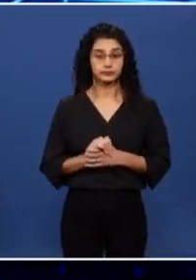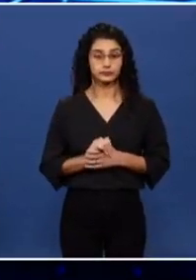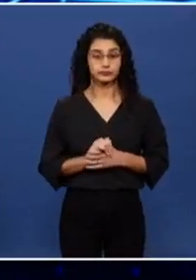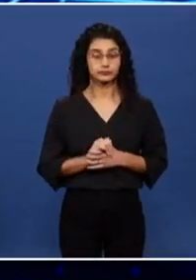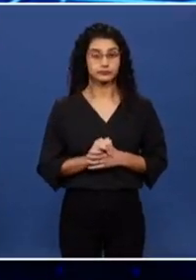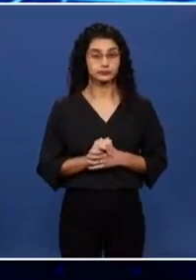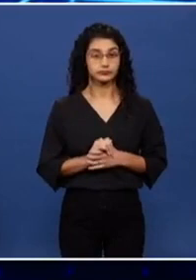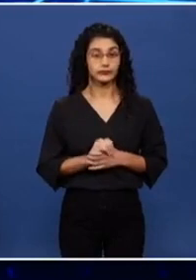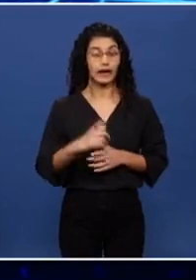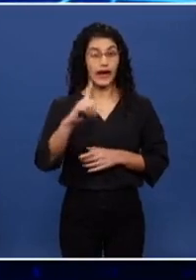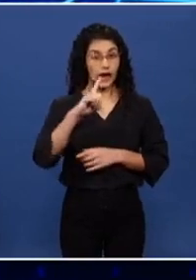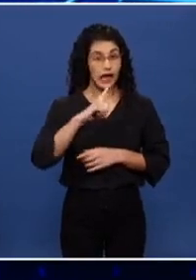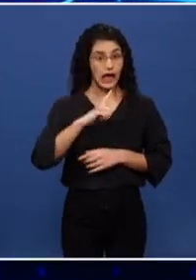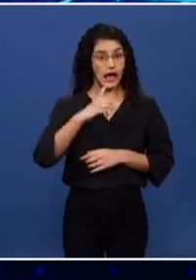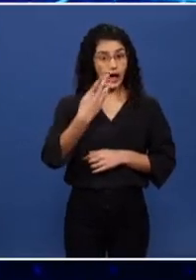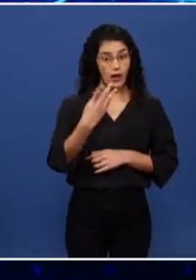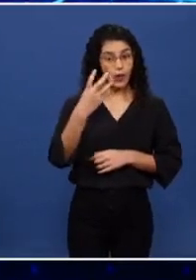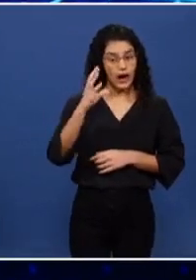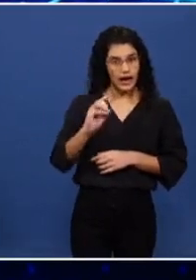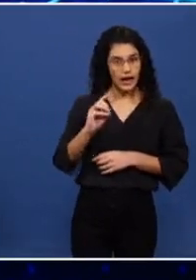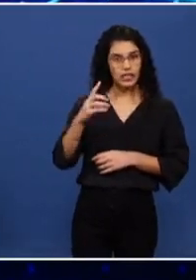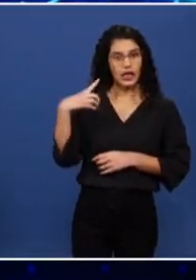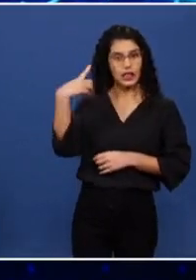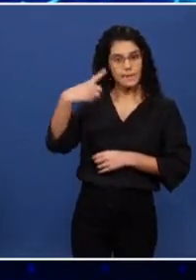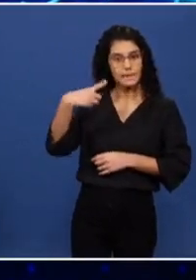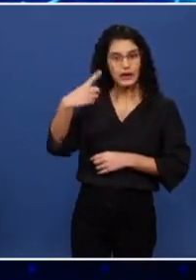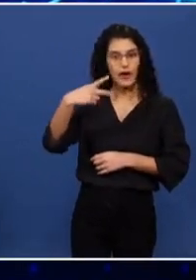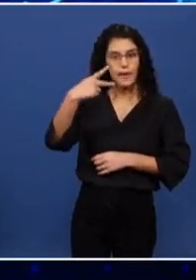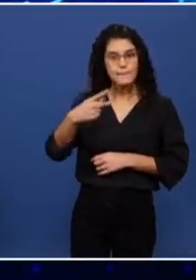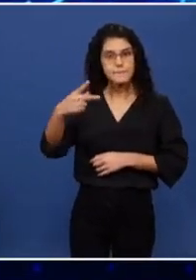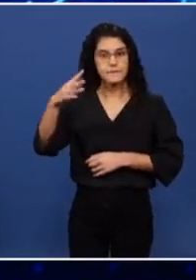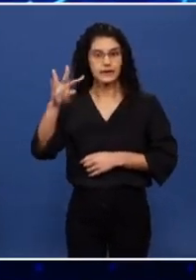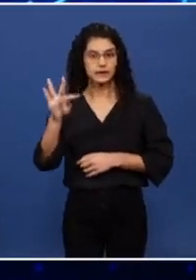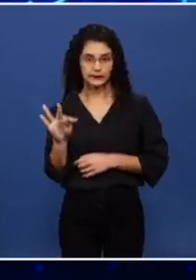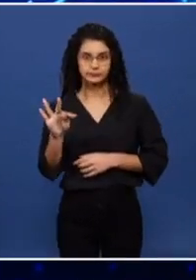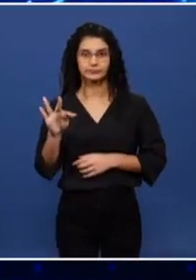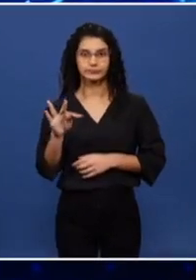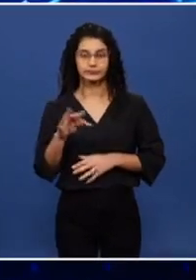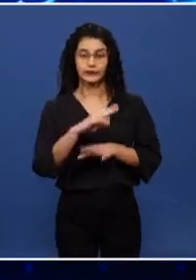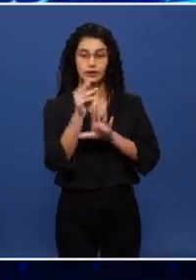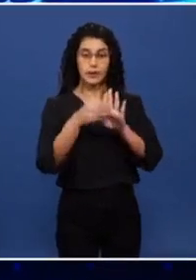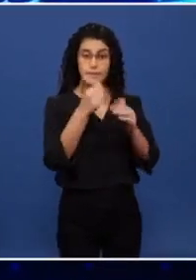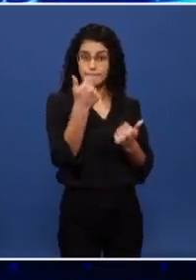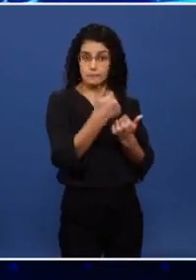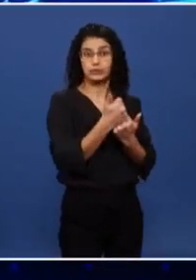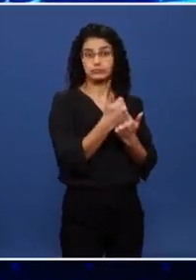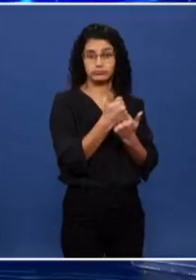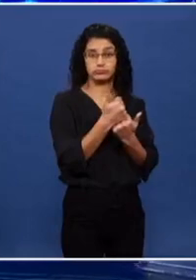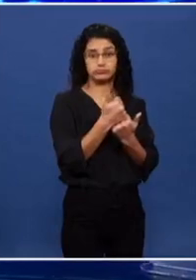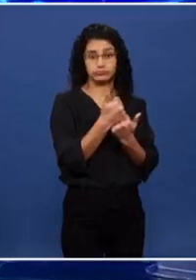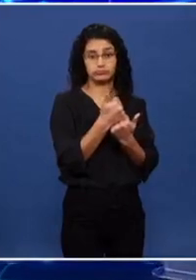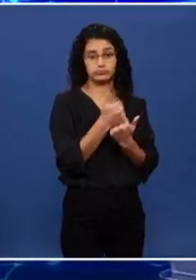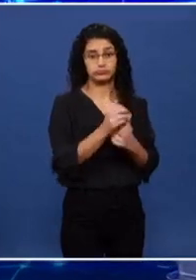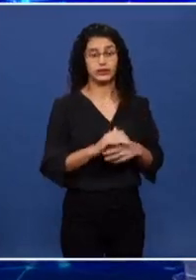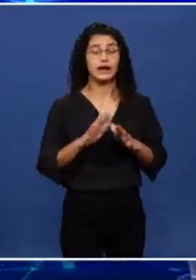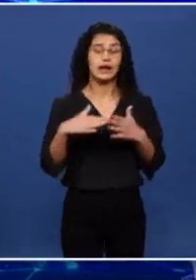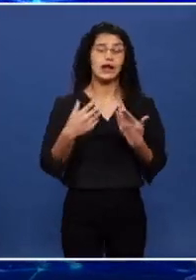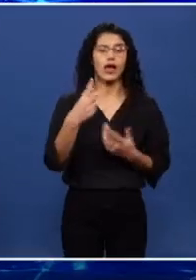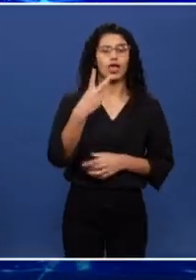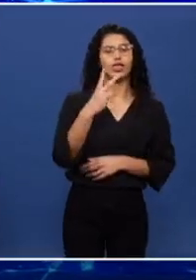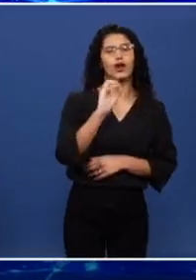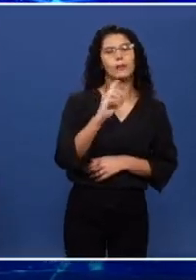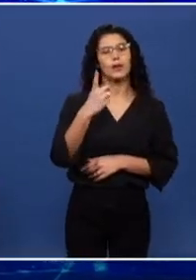E tem 40 deputados do PT que deram o devido apoiamento. Ou seja, em